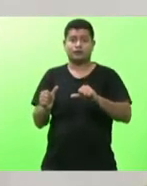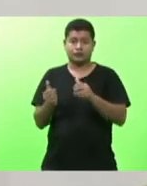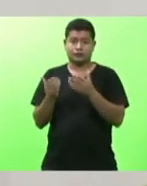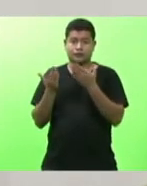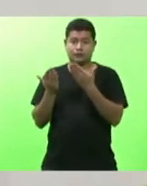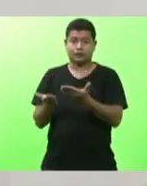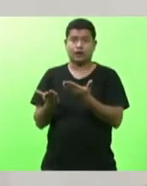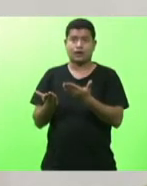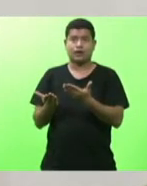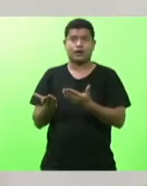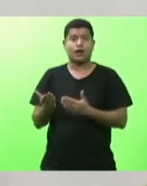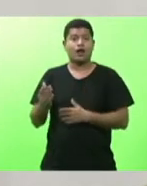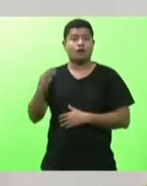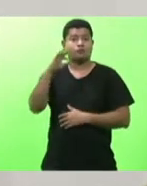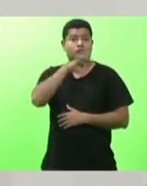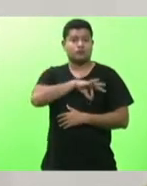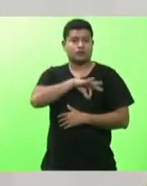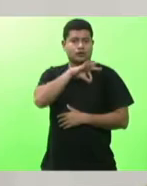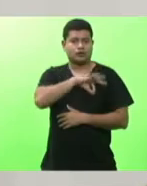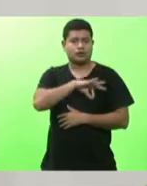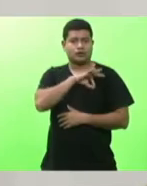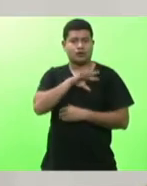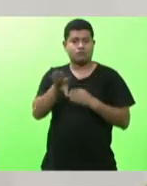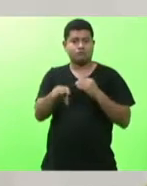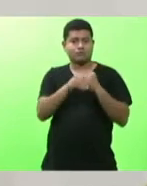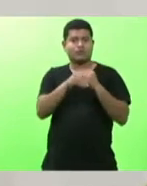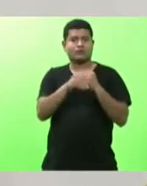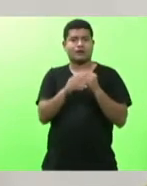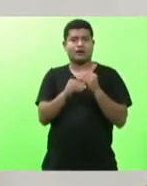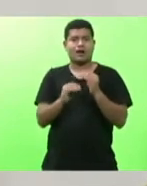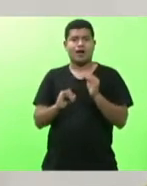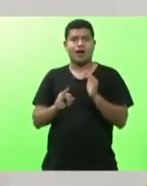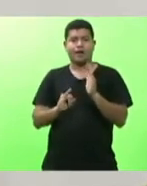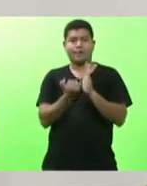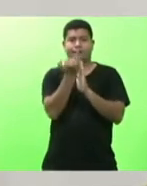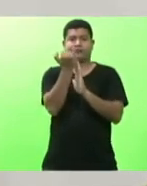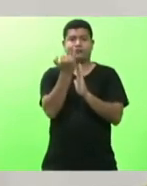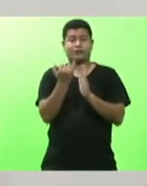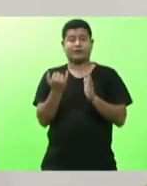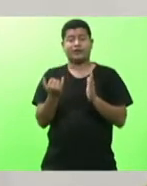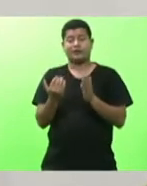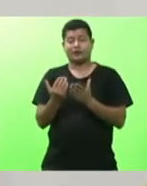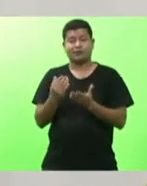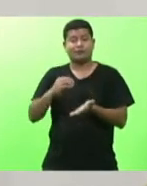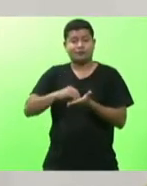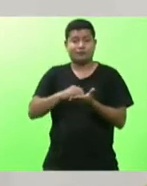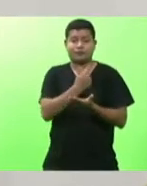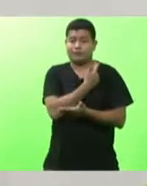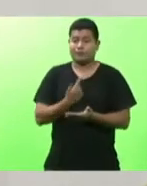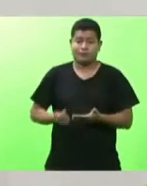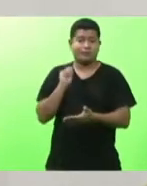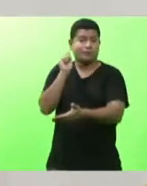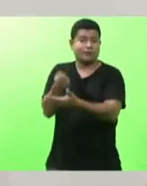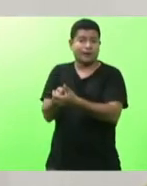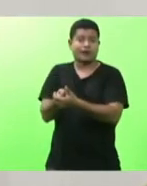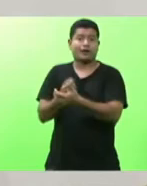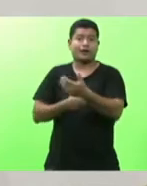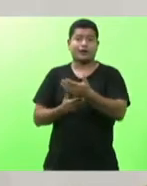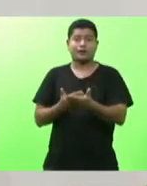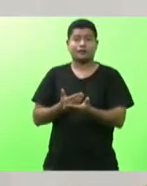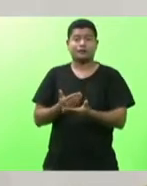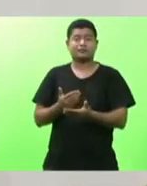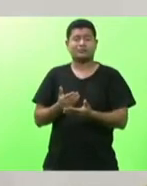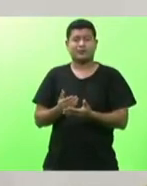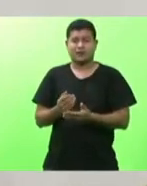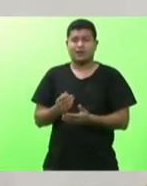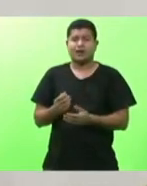meramente inflacional que o Estado deixou de honrar desde 2018 na